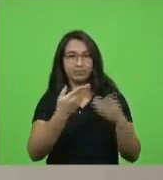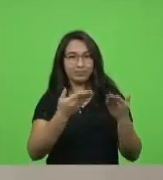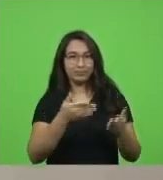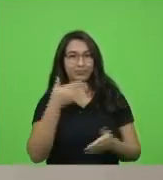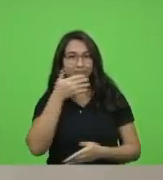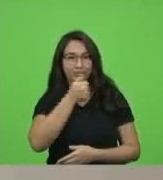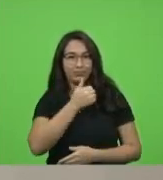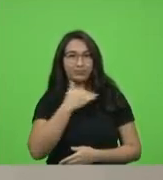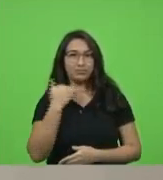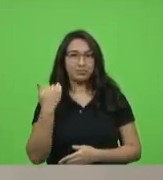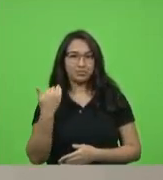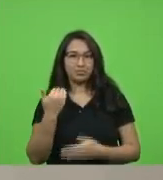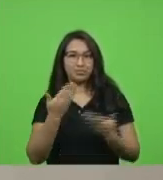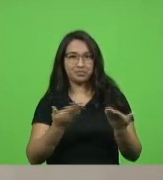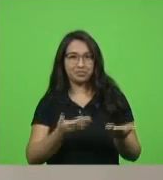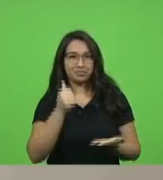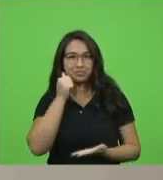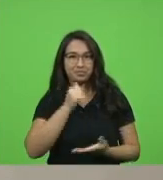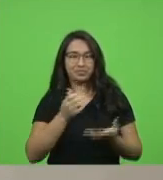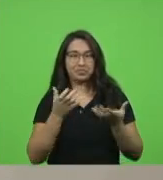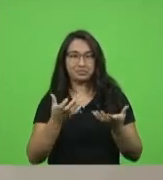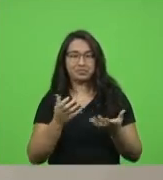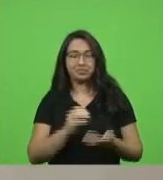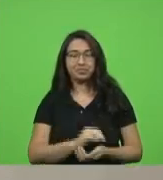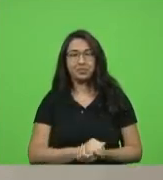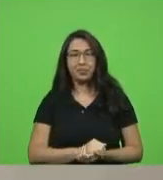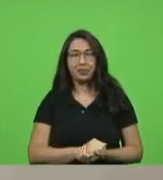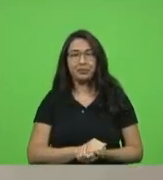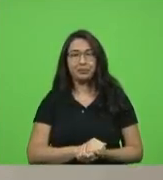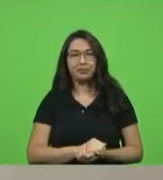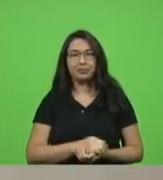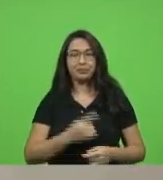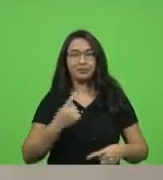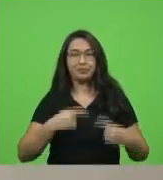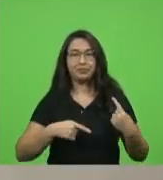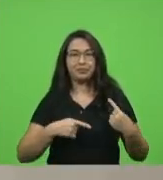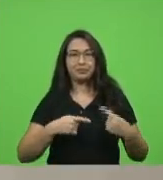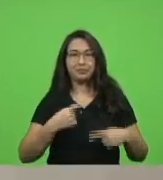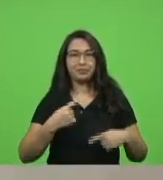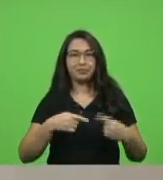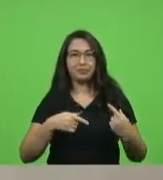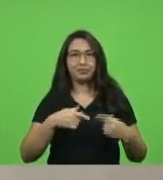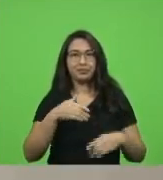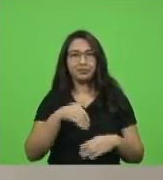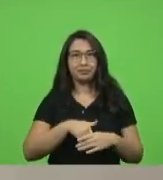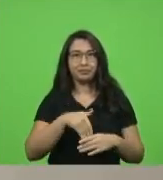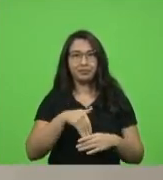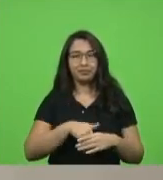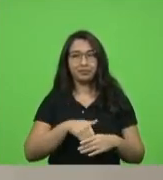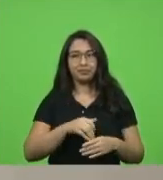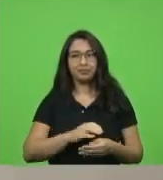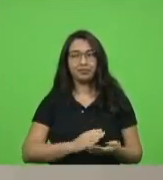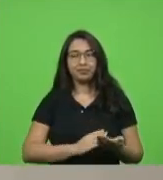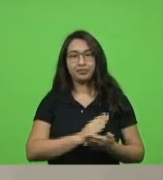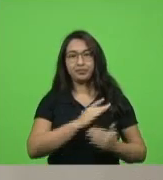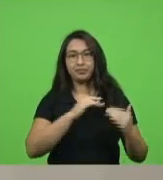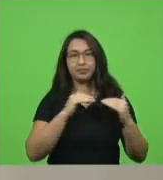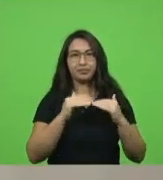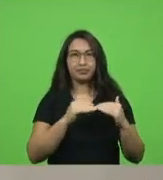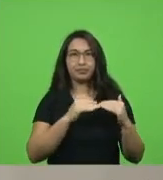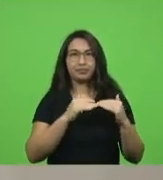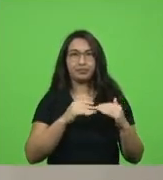Chijucas em discussão não havendo quem queira discutir em votação deputados que aprovam permaneçam como se encontram aprovado por